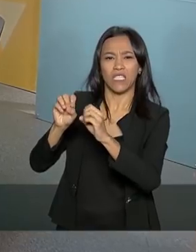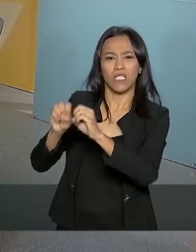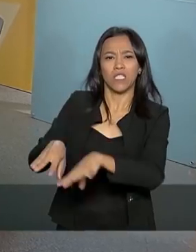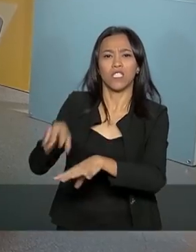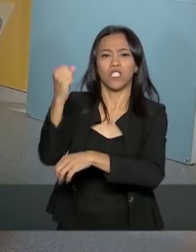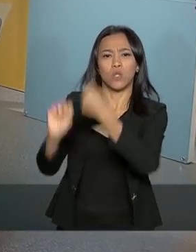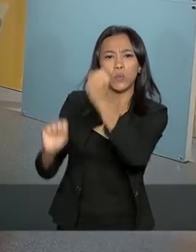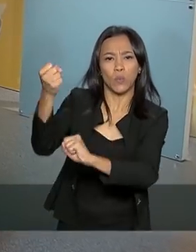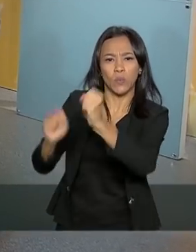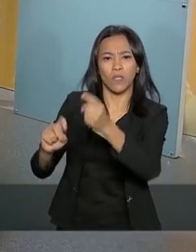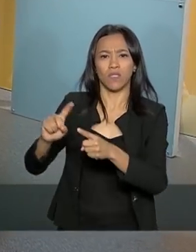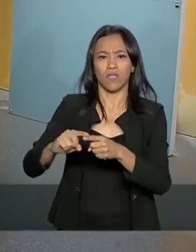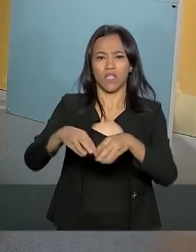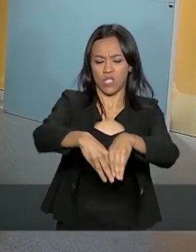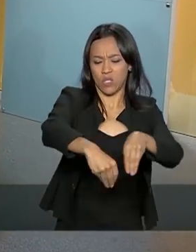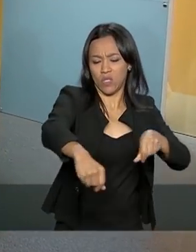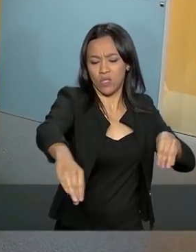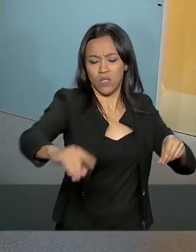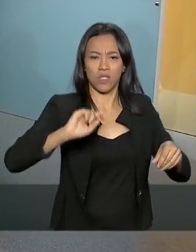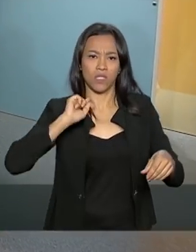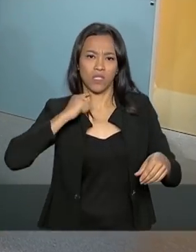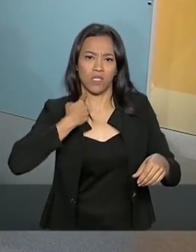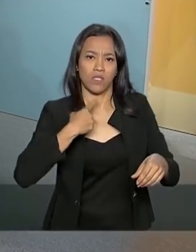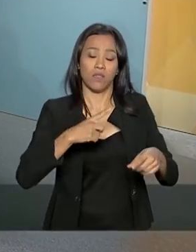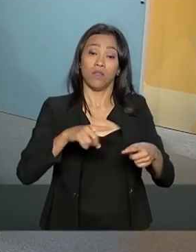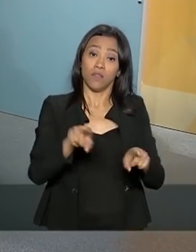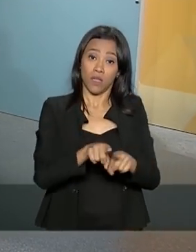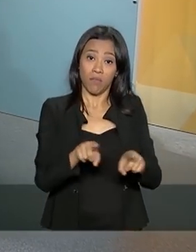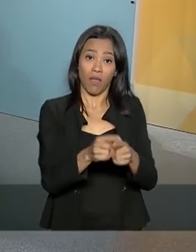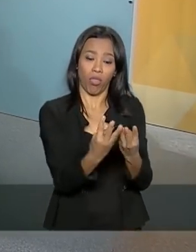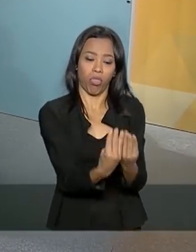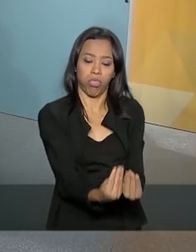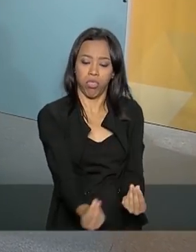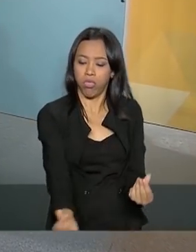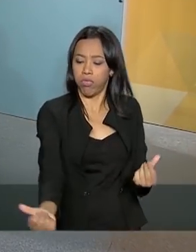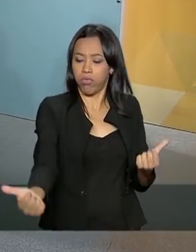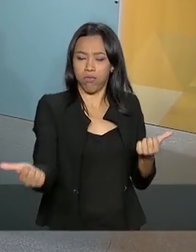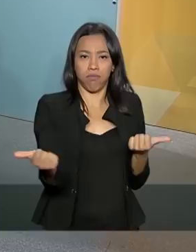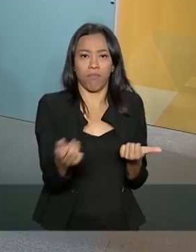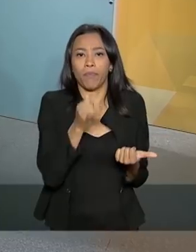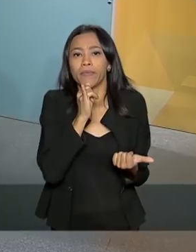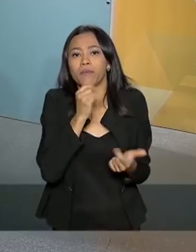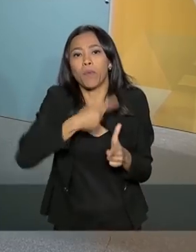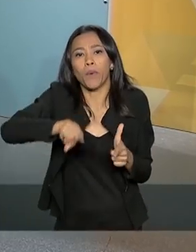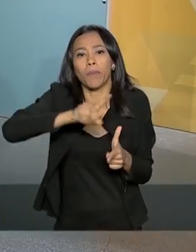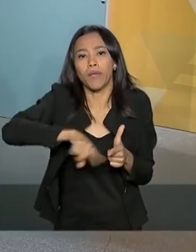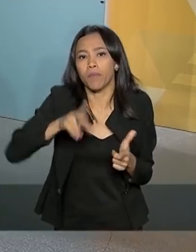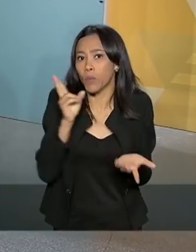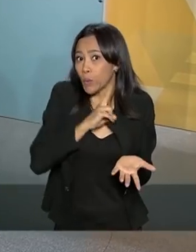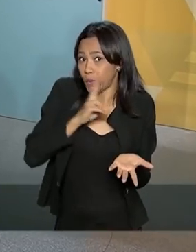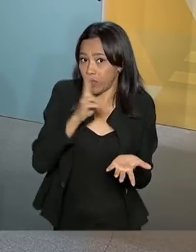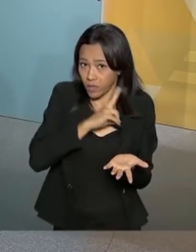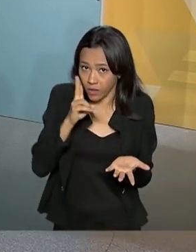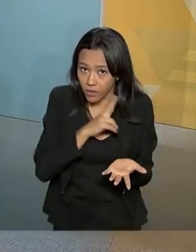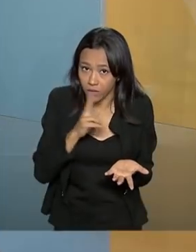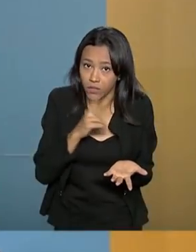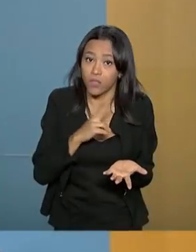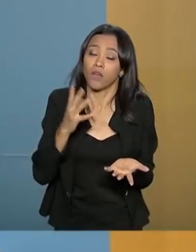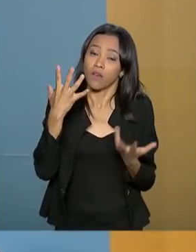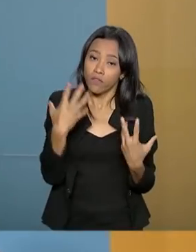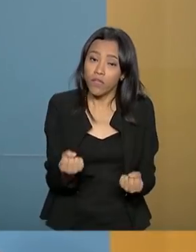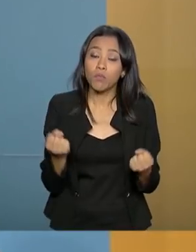problema gravíssimo de saneamento no Brasil, talvez seja, do ponto de vista ambiental, aquele problema mais urgente. Nós cuidarmos do